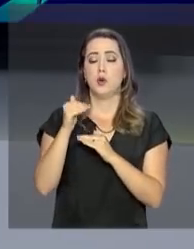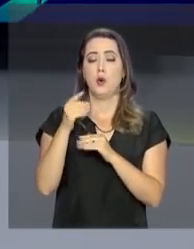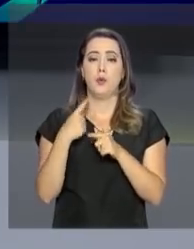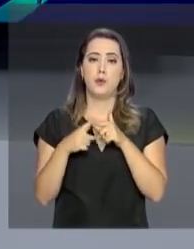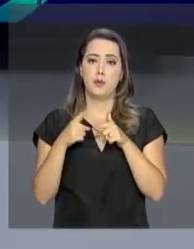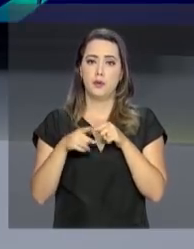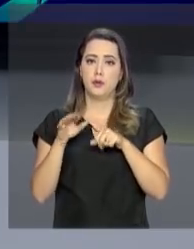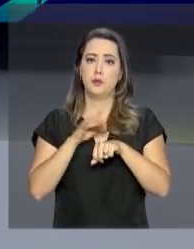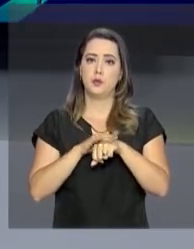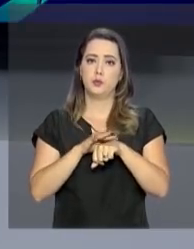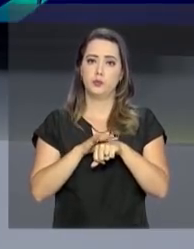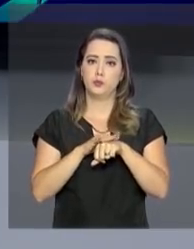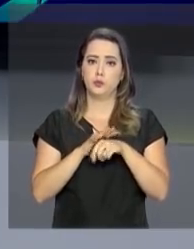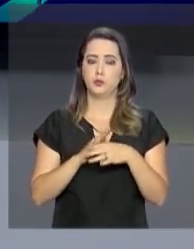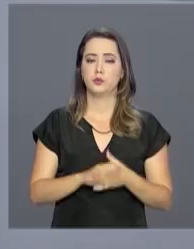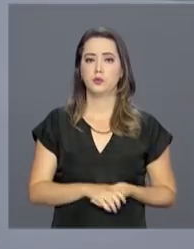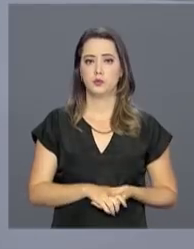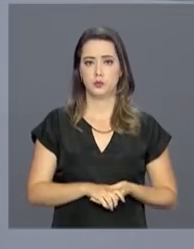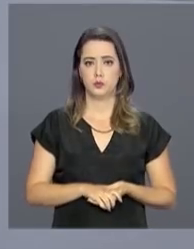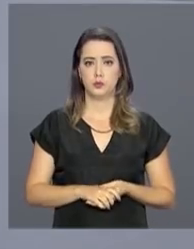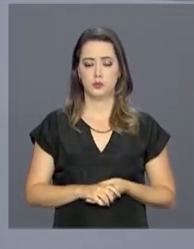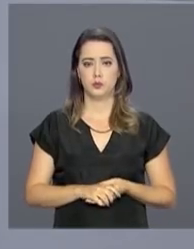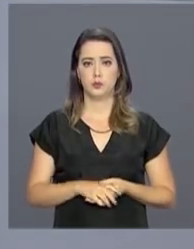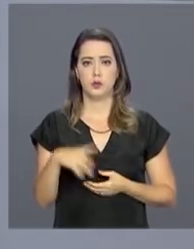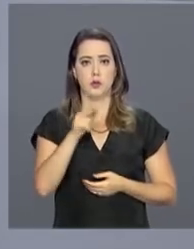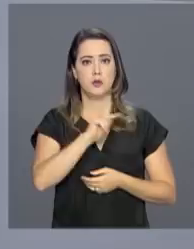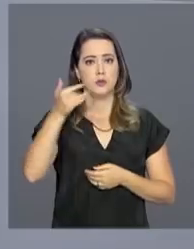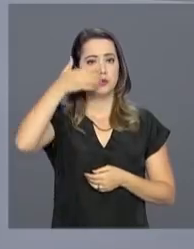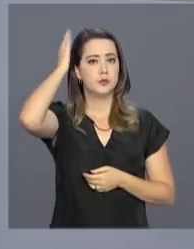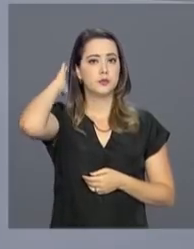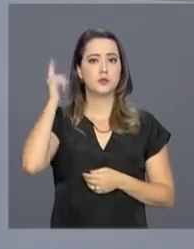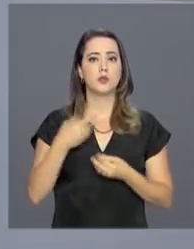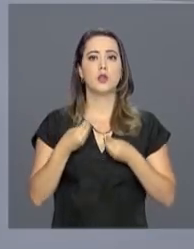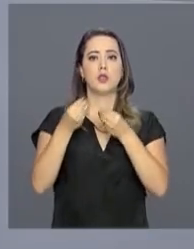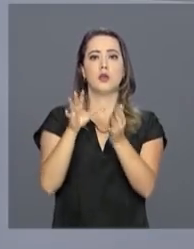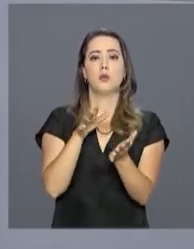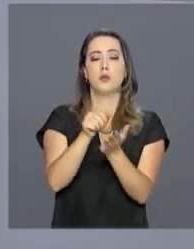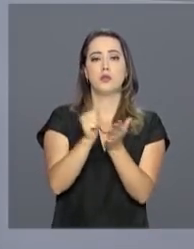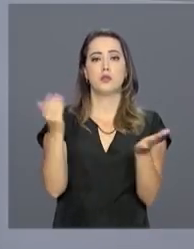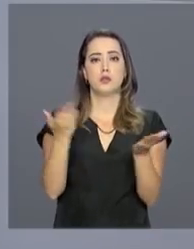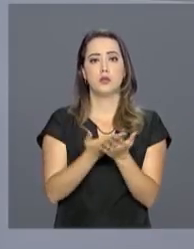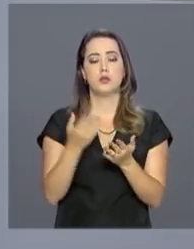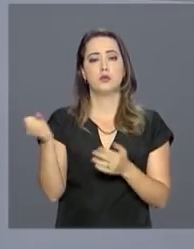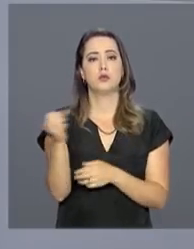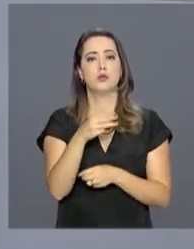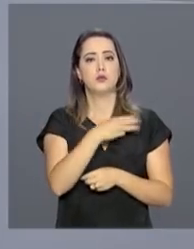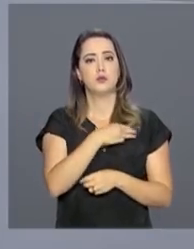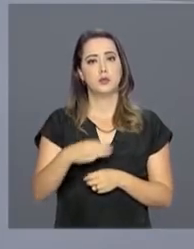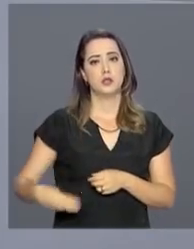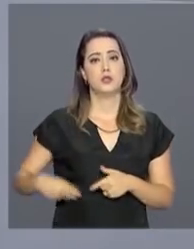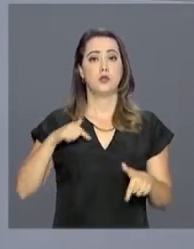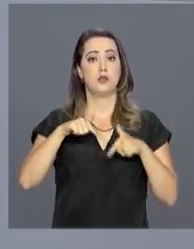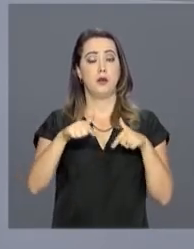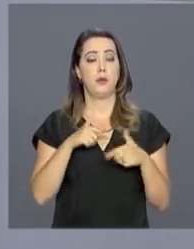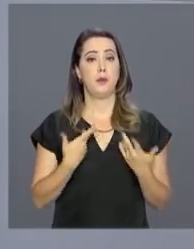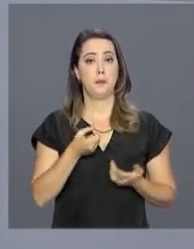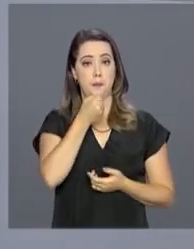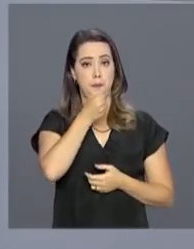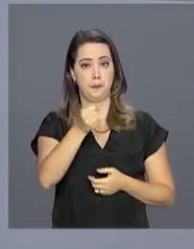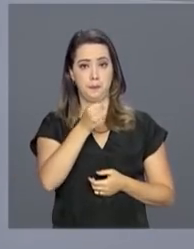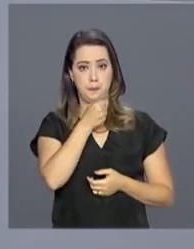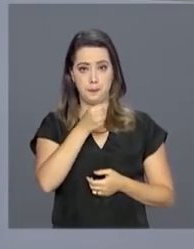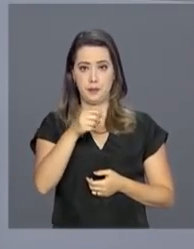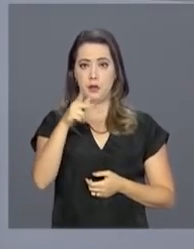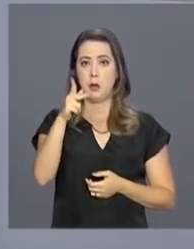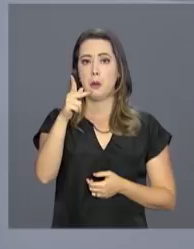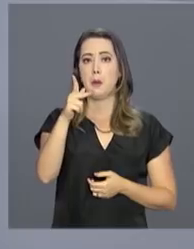em caso de doença grave. O presidente Michel Temer deu posse agora há pouco ao novo ministro do Trabalho. E o repórter